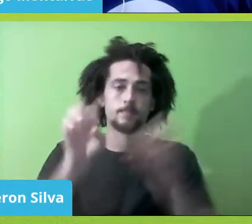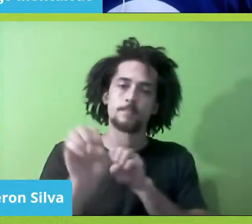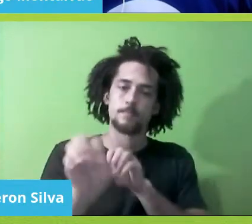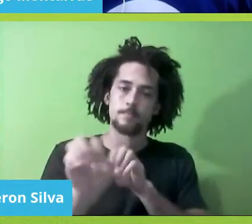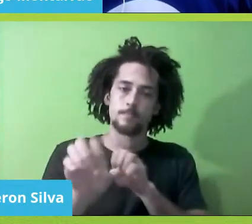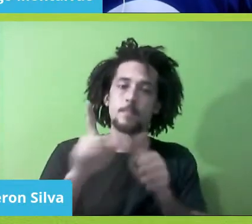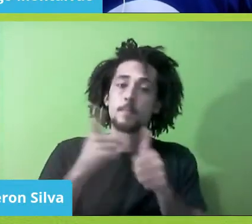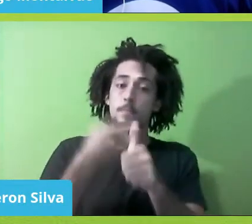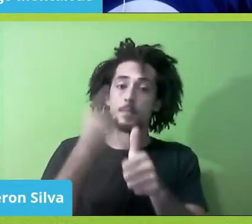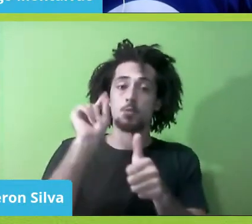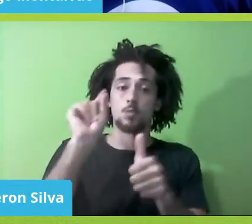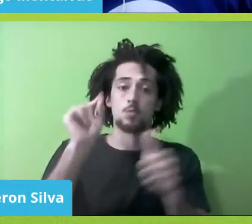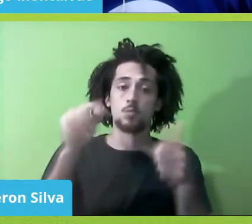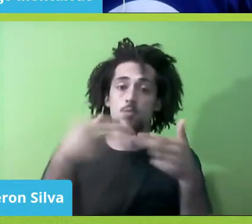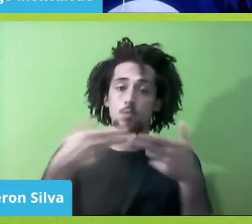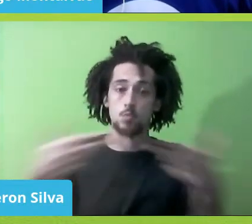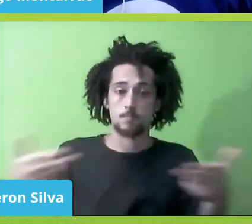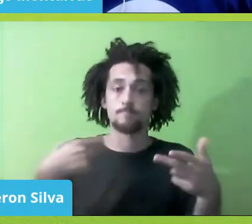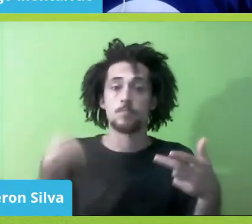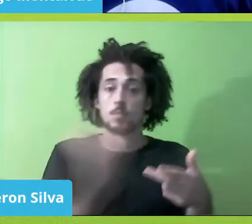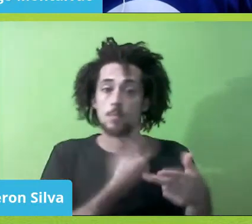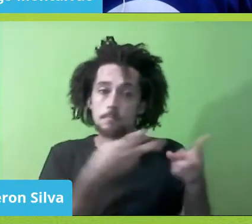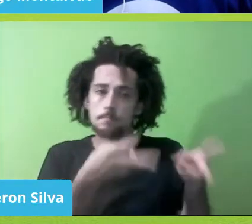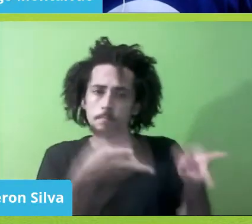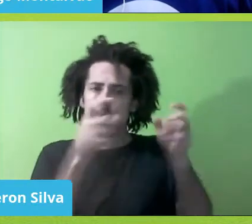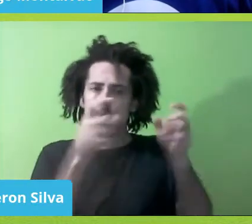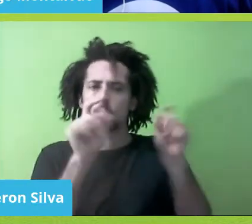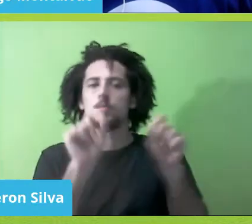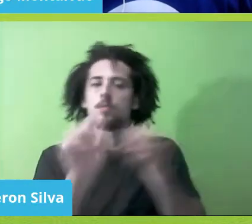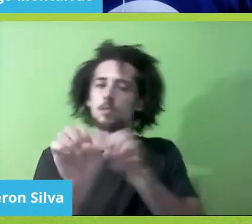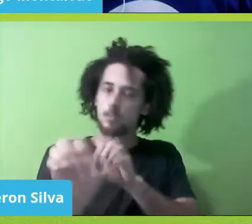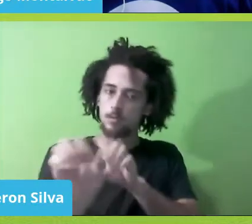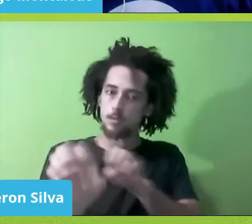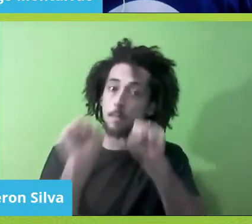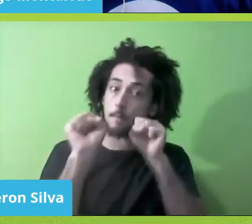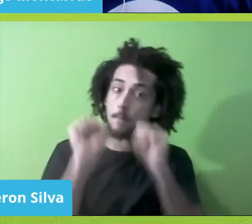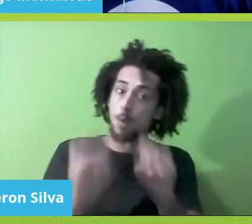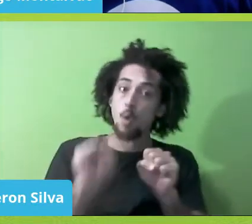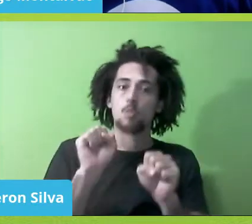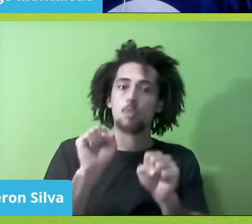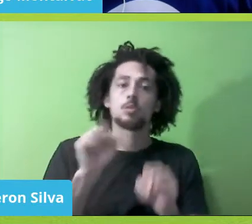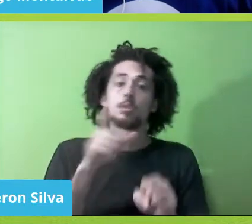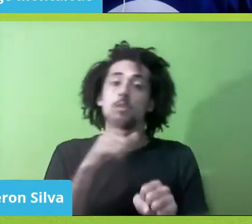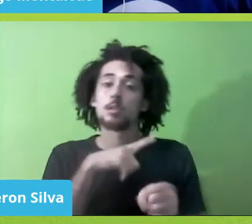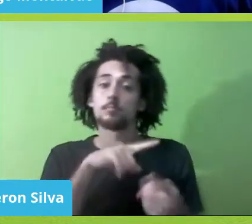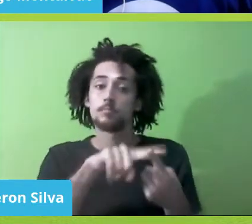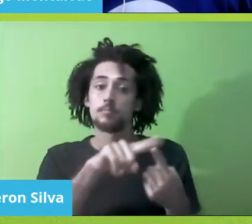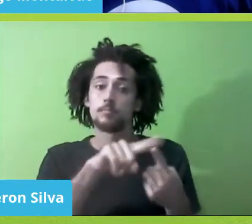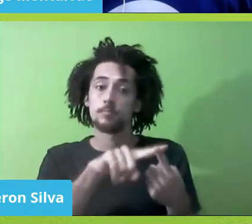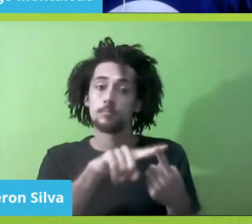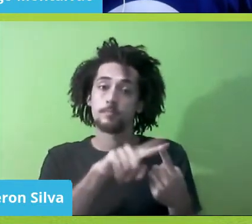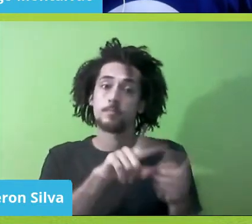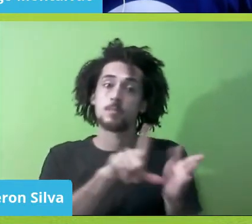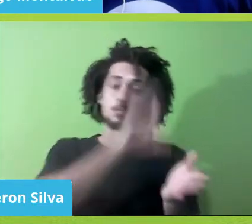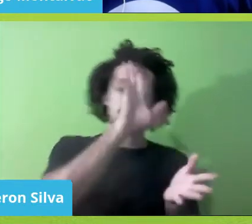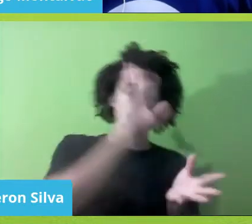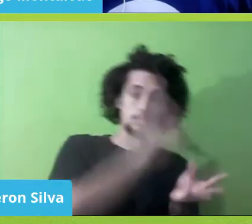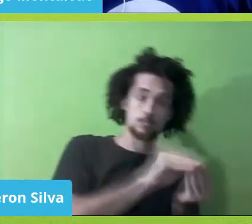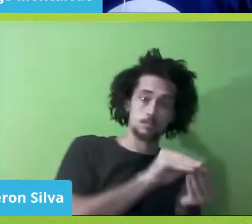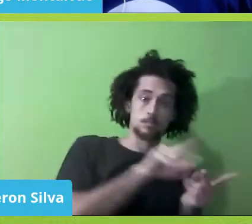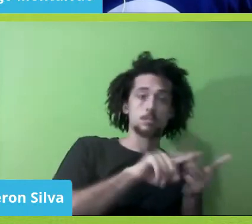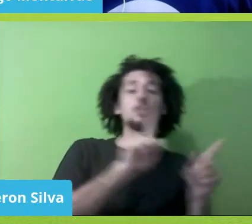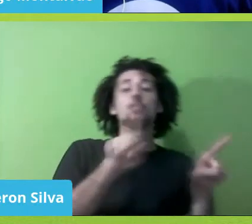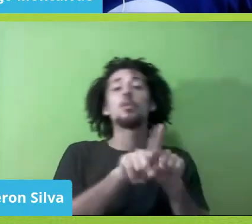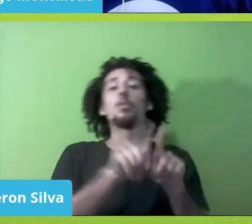que a gente tem que perceber é que a educação, ela pode existir para a dominação e ela pode existir para a emancipação. Nós